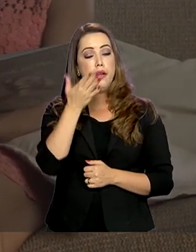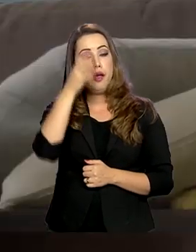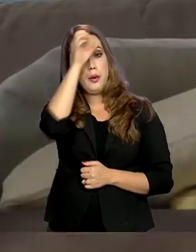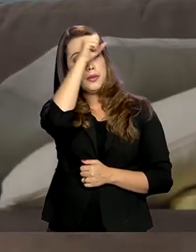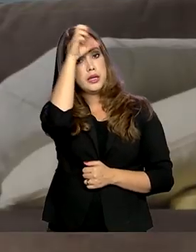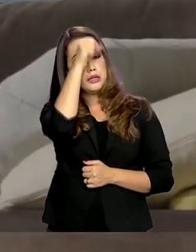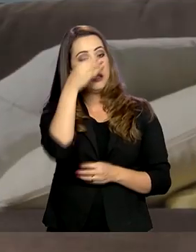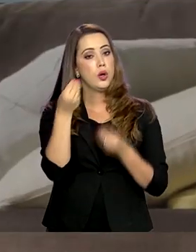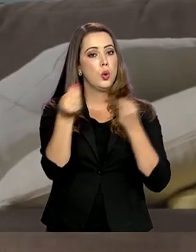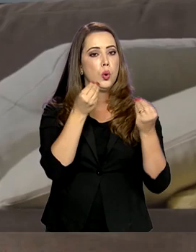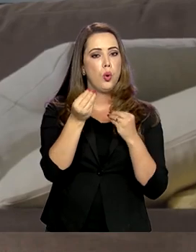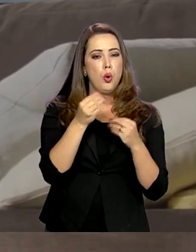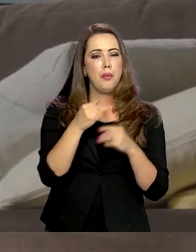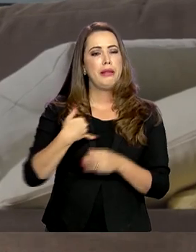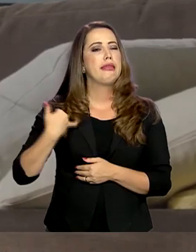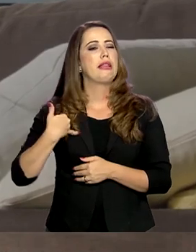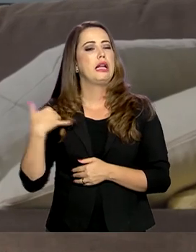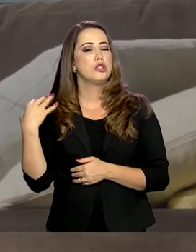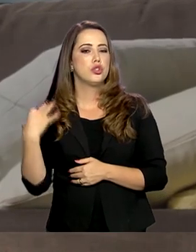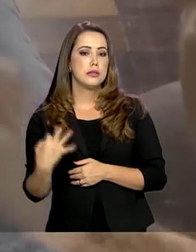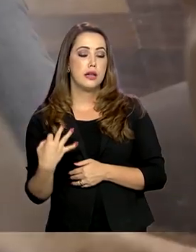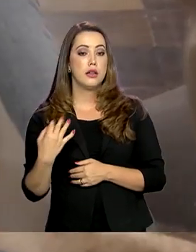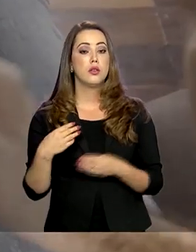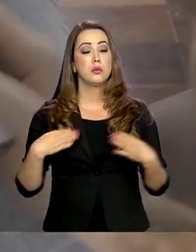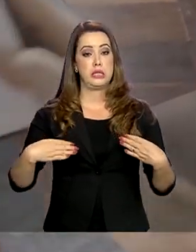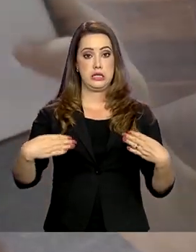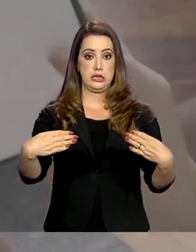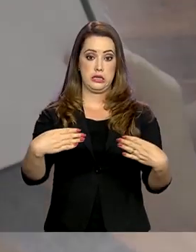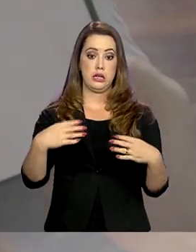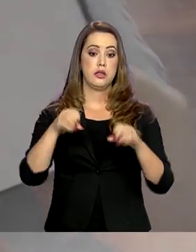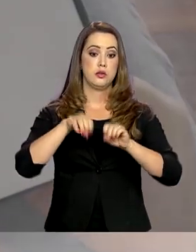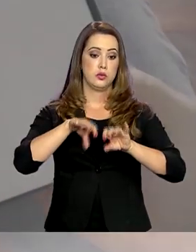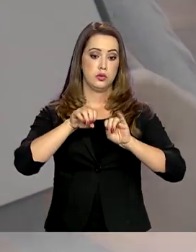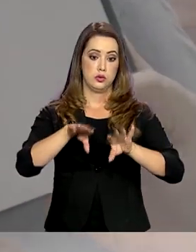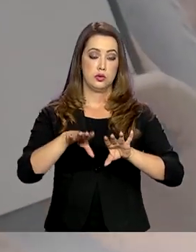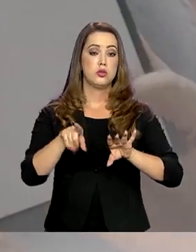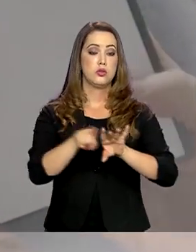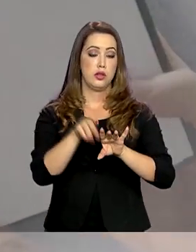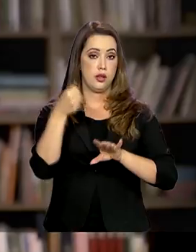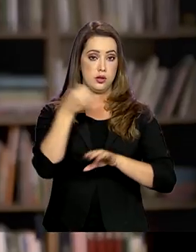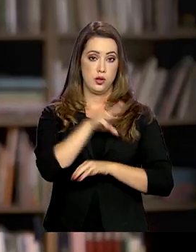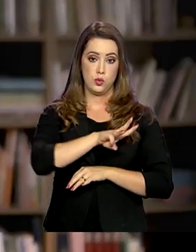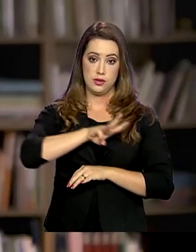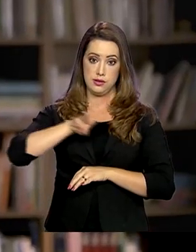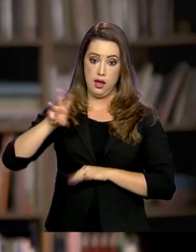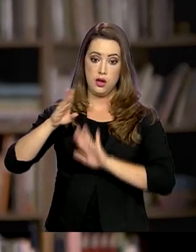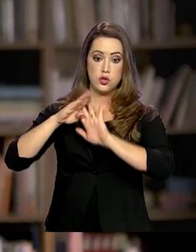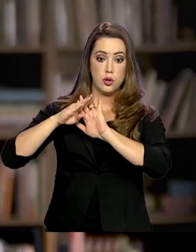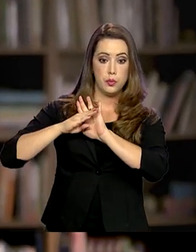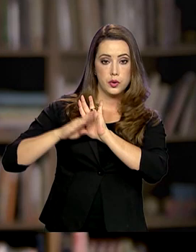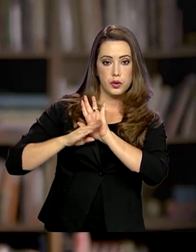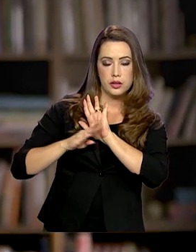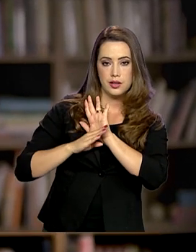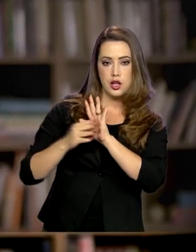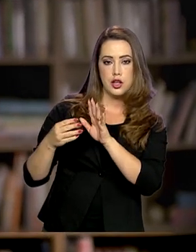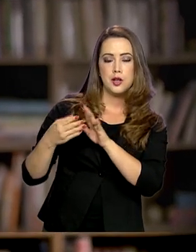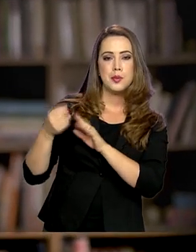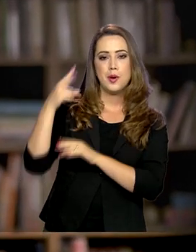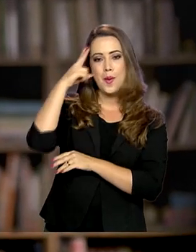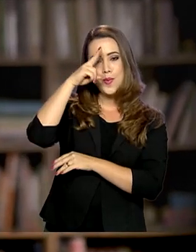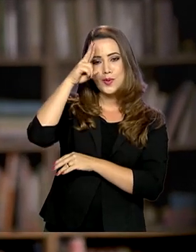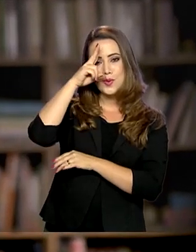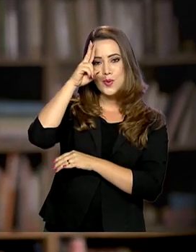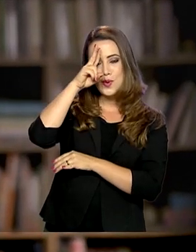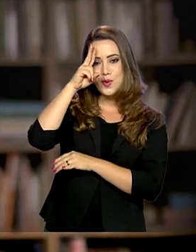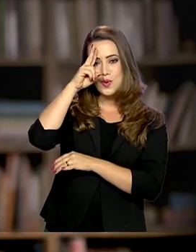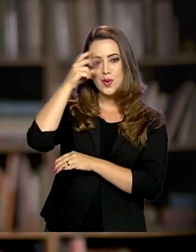correta para cada idade, o Ministério da Educação oferece o Conta Pra Mim, programa que faz parte da Política Nacional